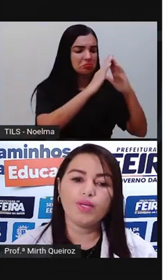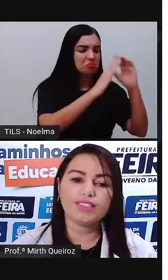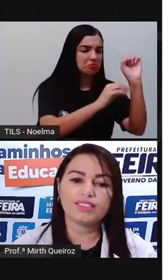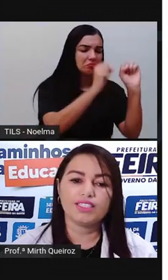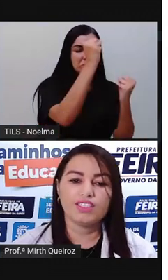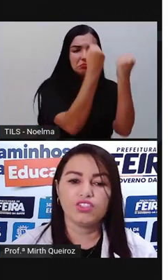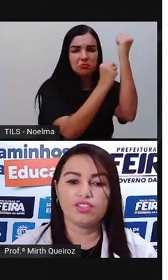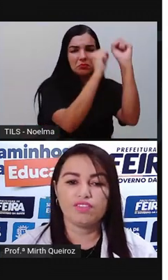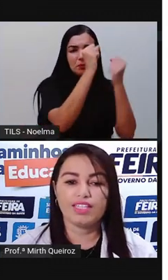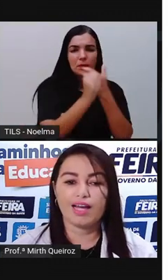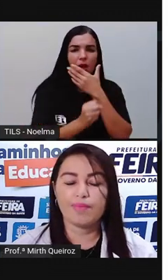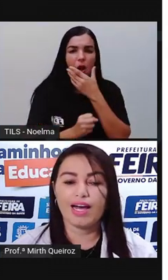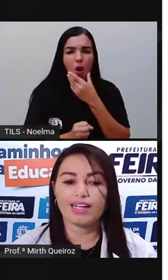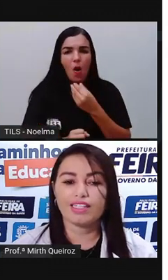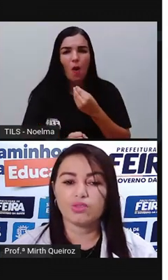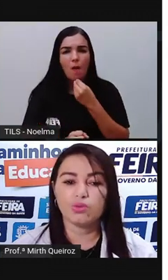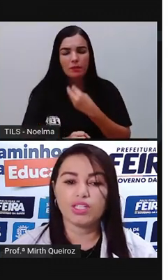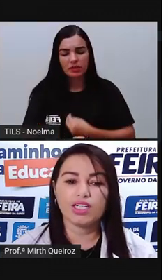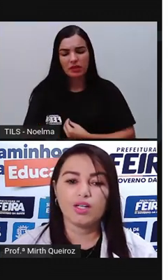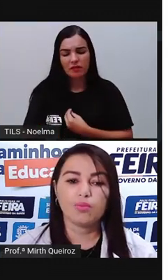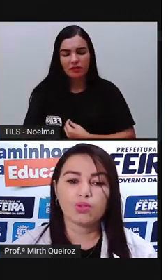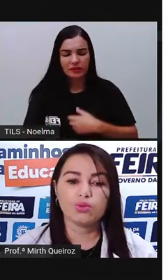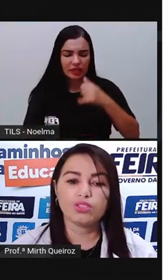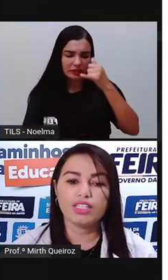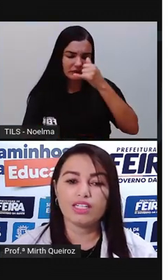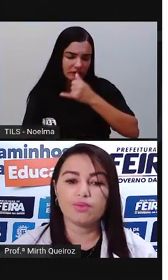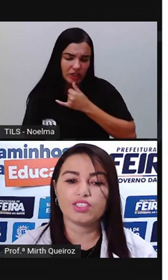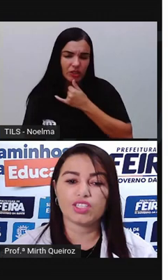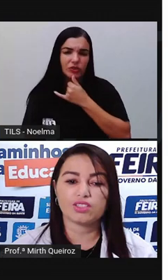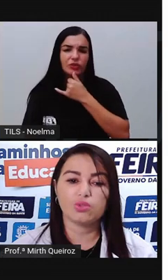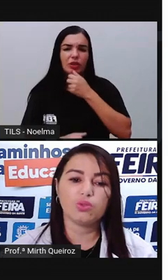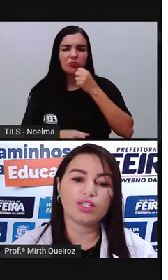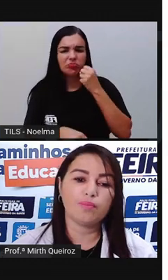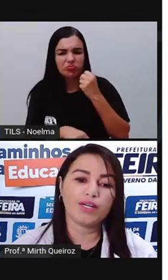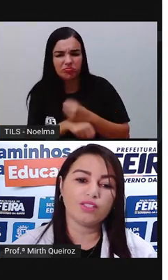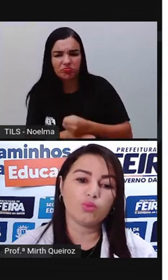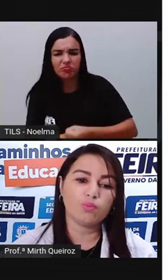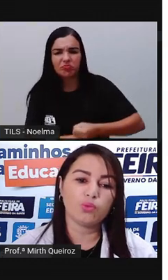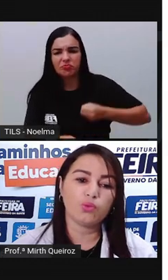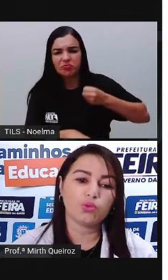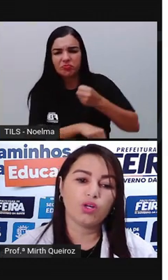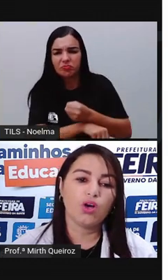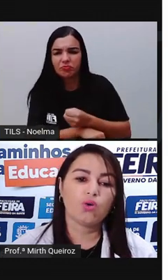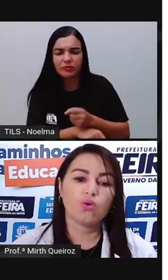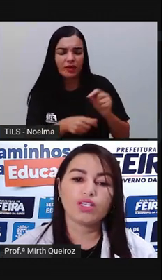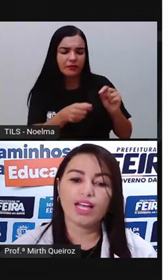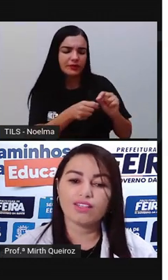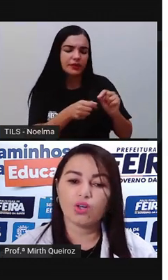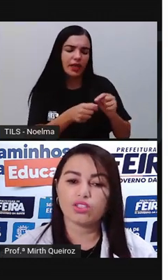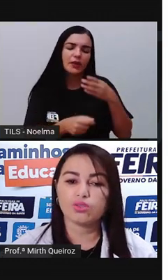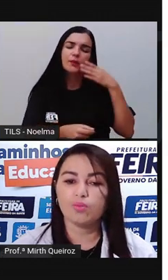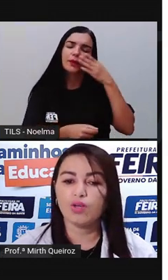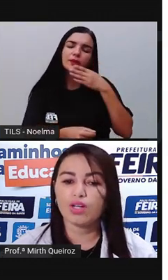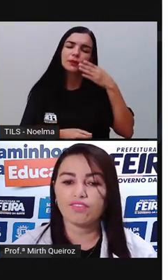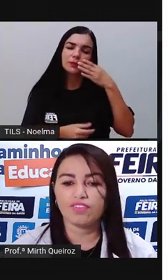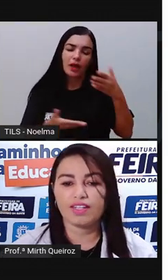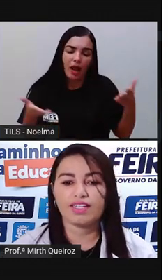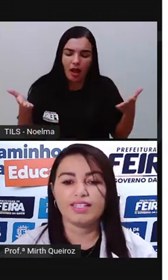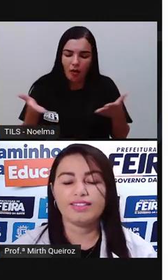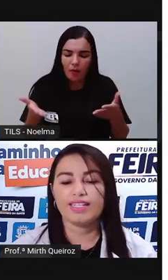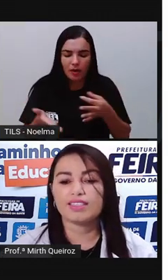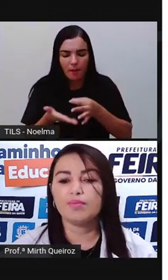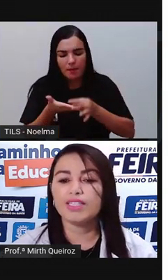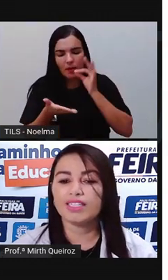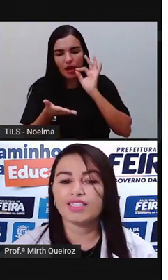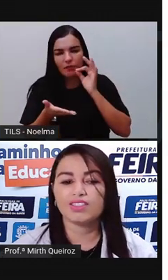homens de vida amarga e dura produziram este açúcar branco e puro, com que adoço meu café